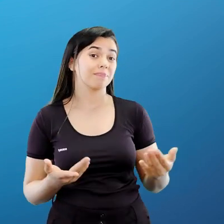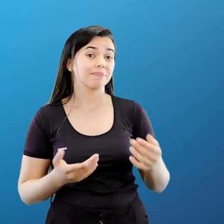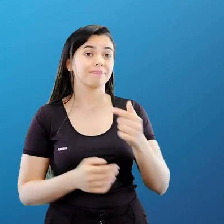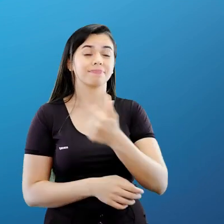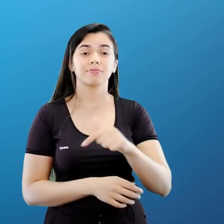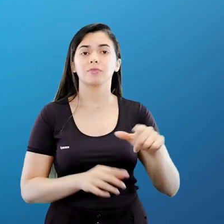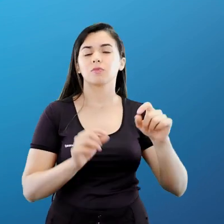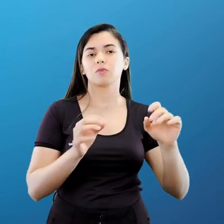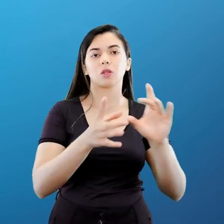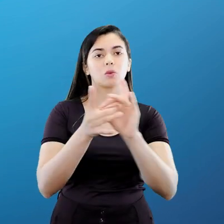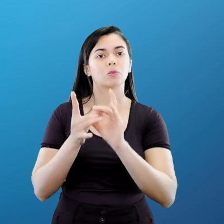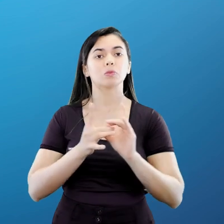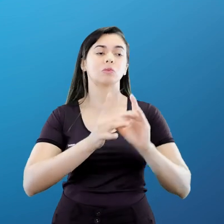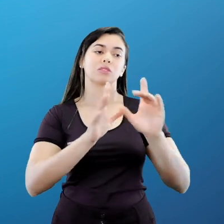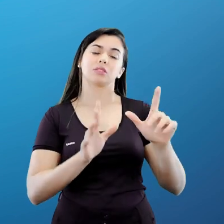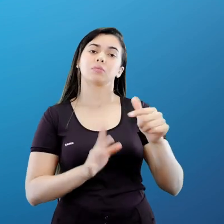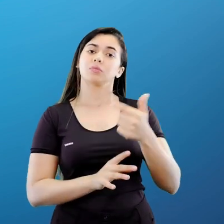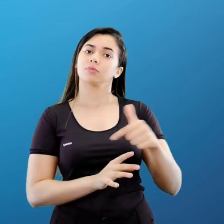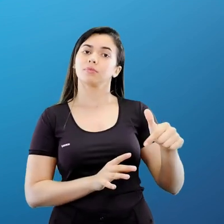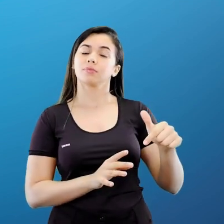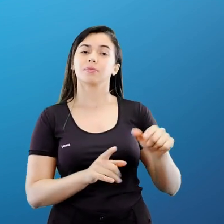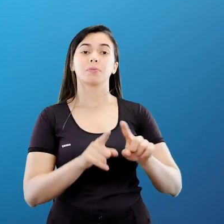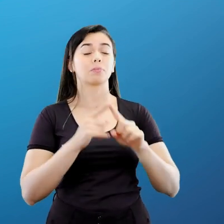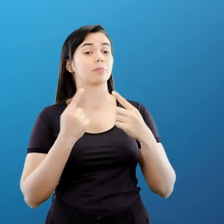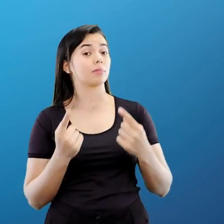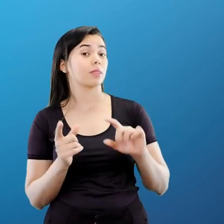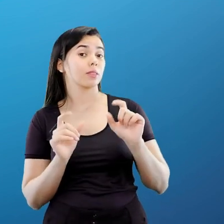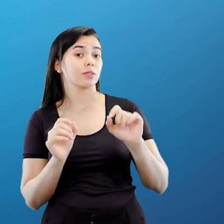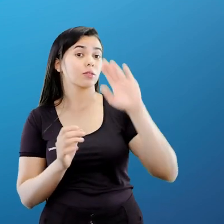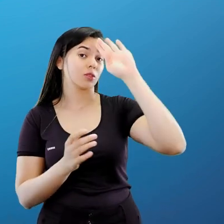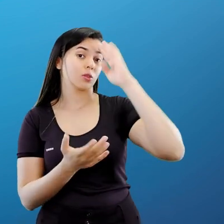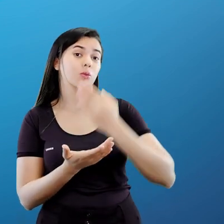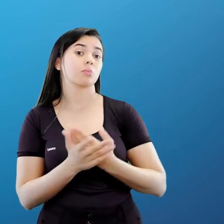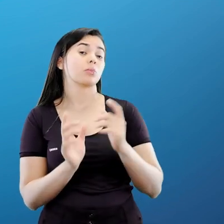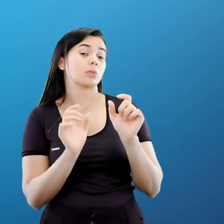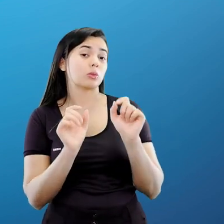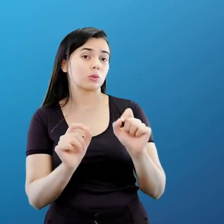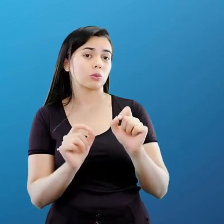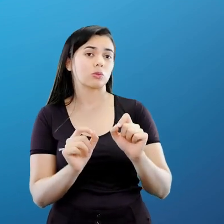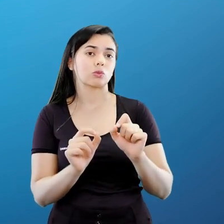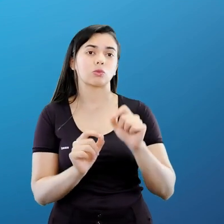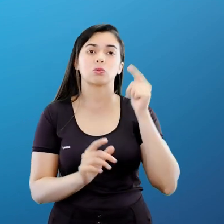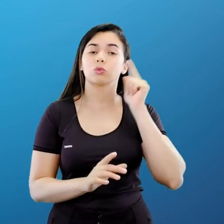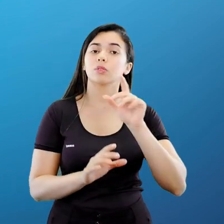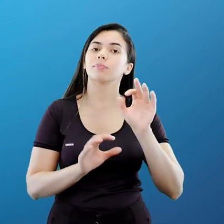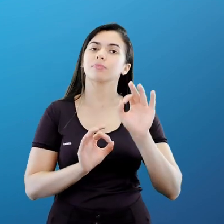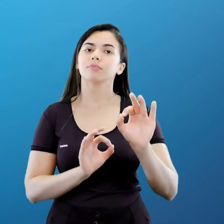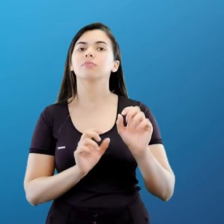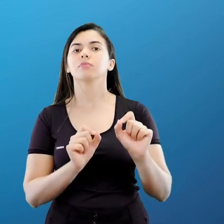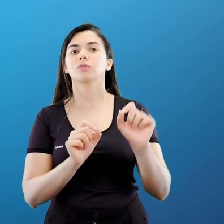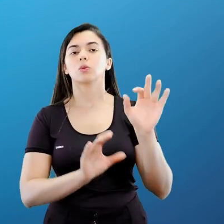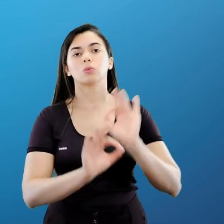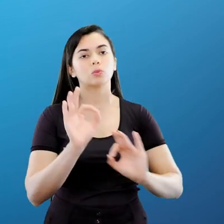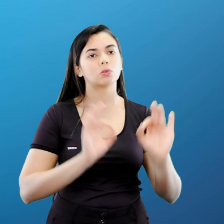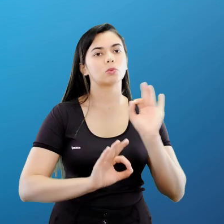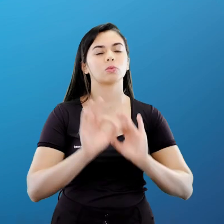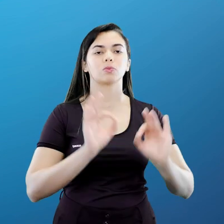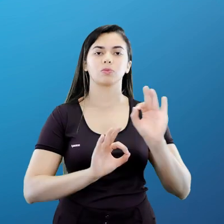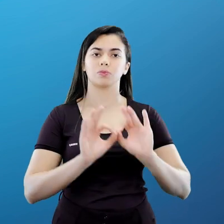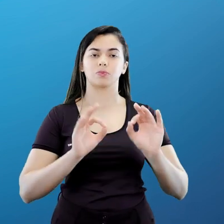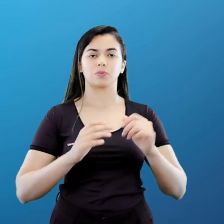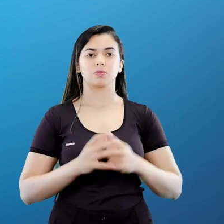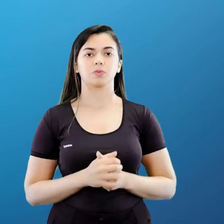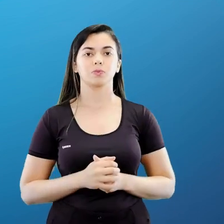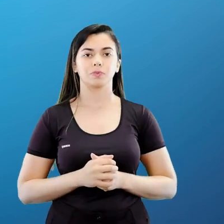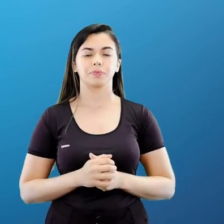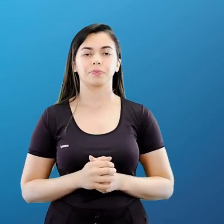democracia e tal. Mas eu acredito que o grupo vai conseguir resolver essa questão e fazer com que seja aí